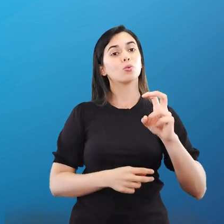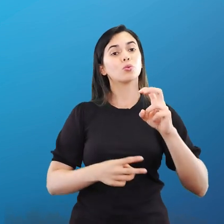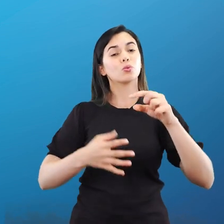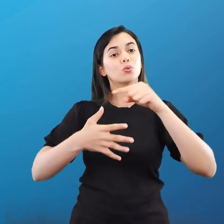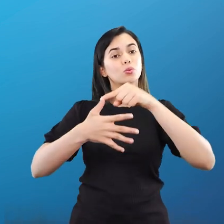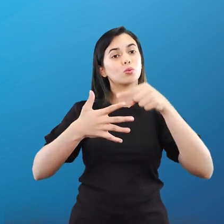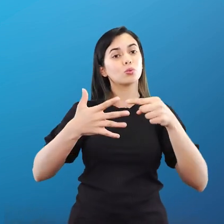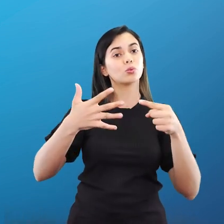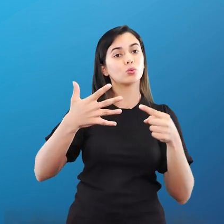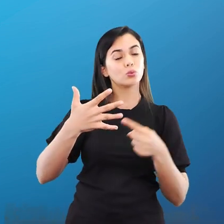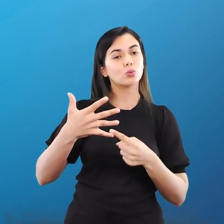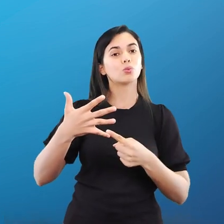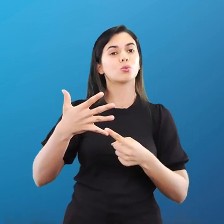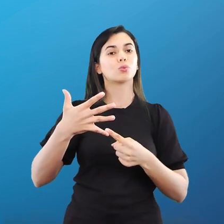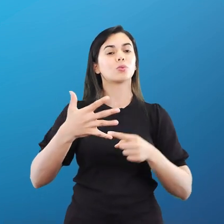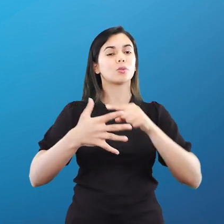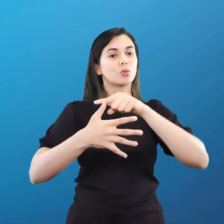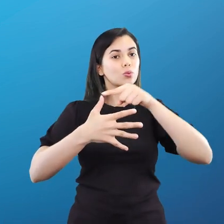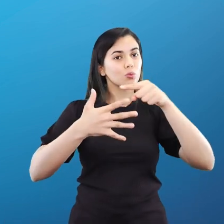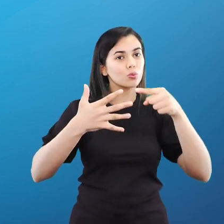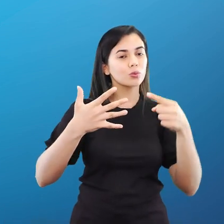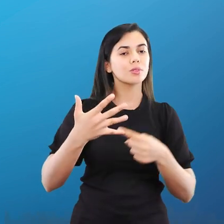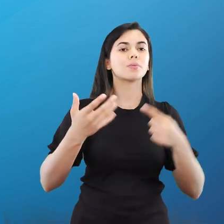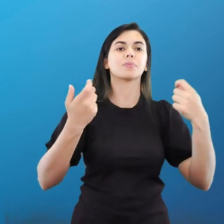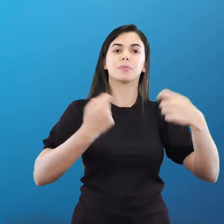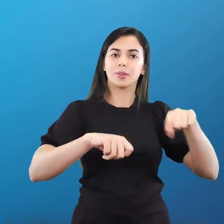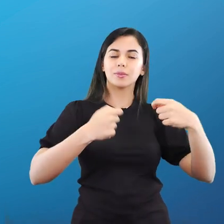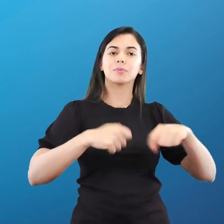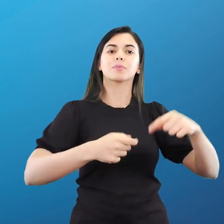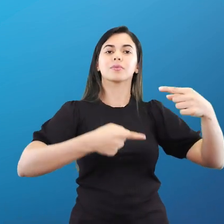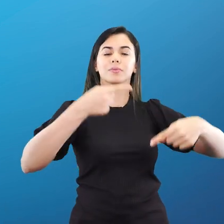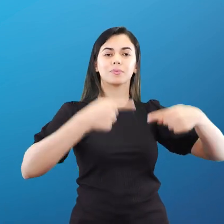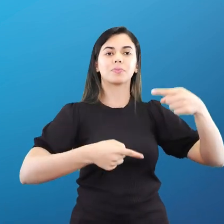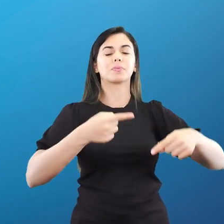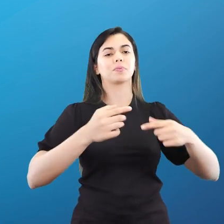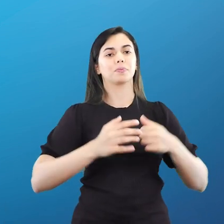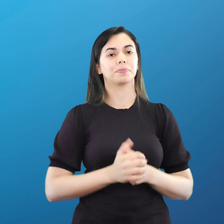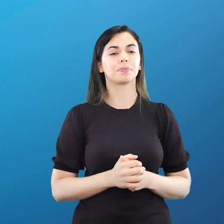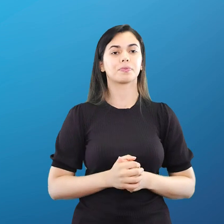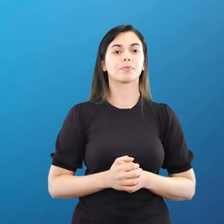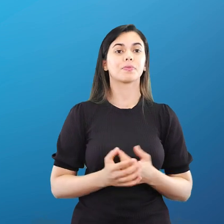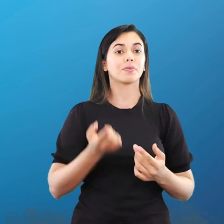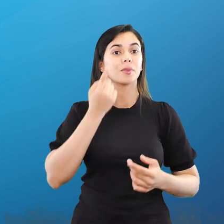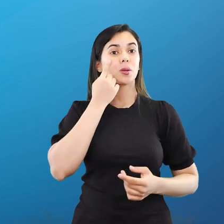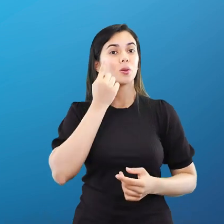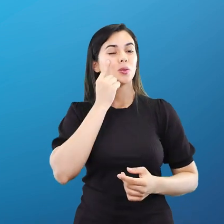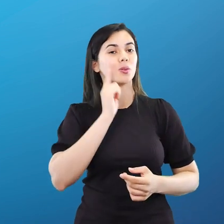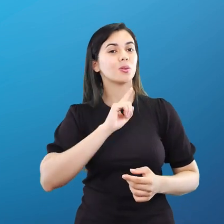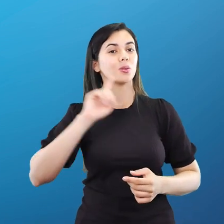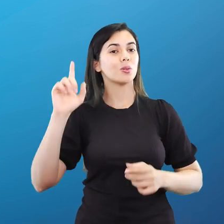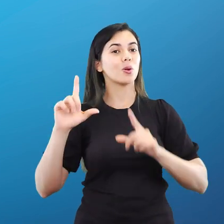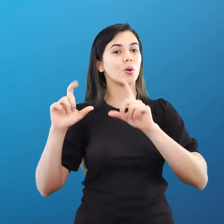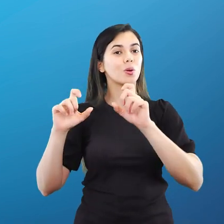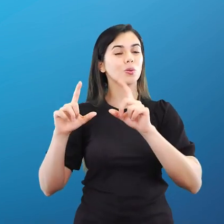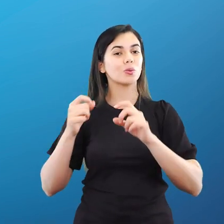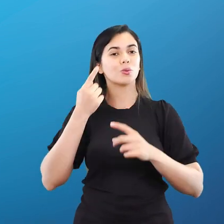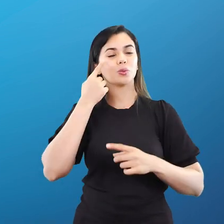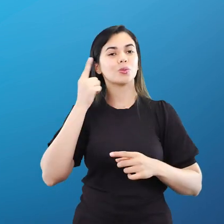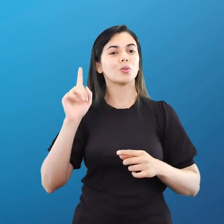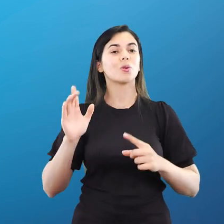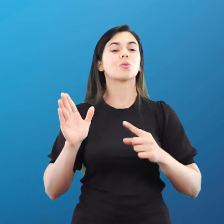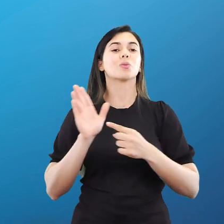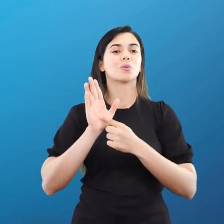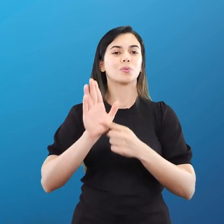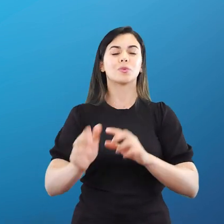de esgrima, de natação, hipismo, corrida e tiro a laser. Essa foto que eu botei aqui pra vocês evidencia